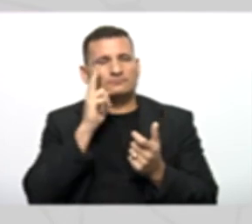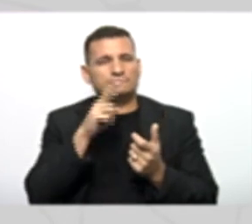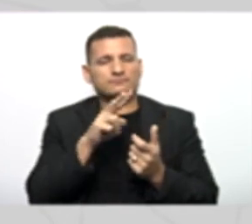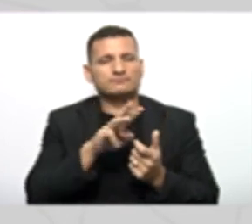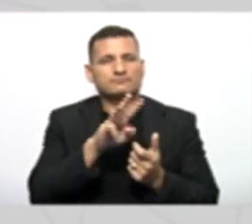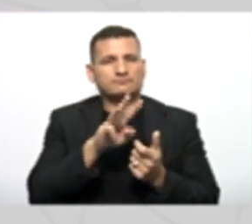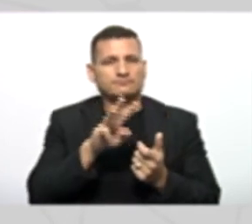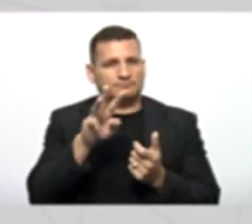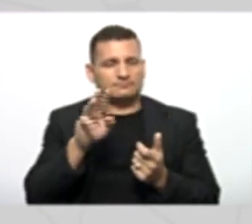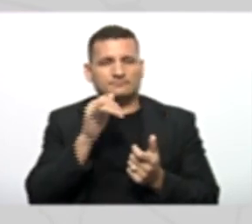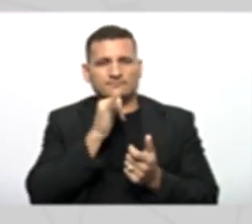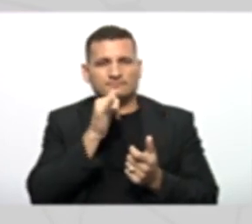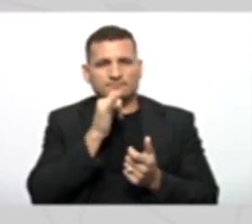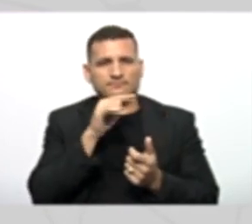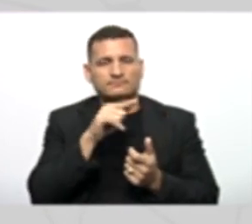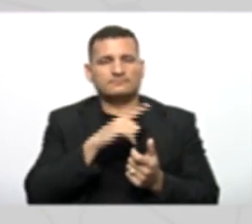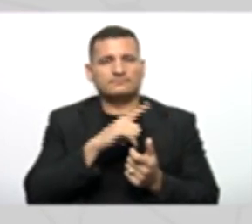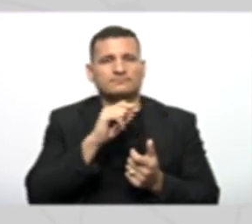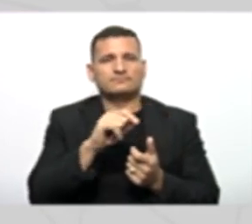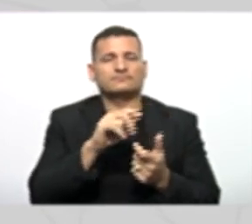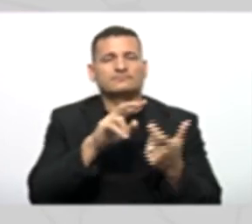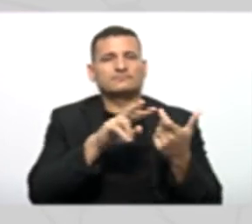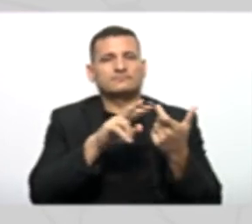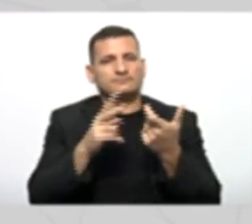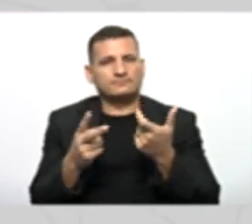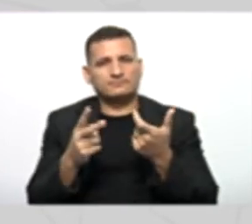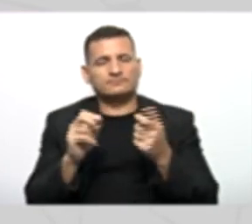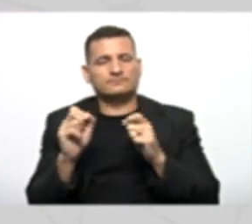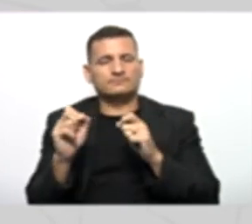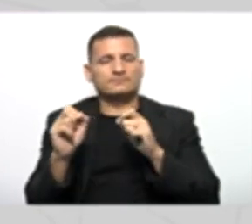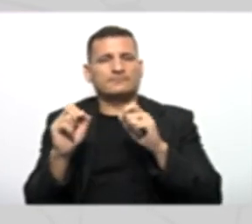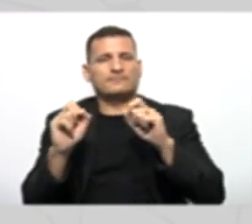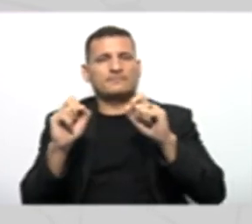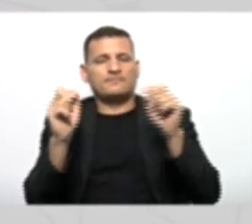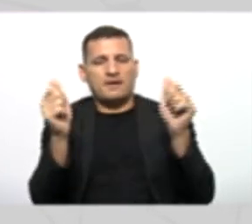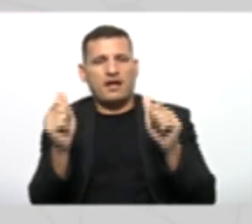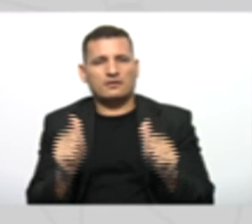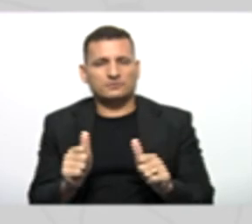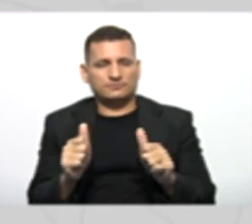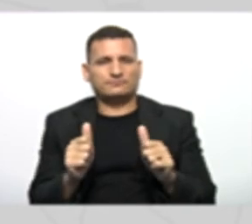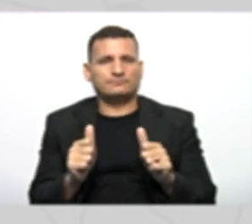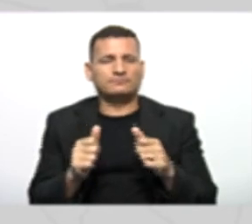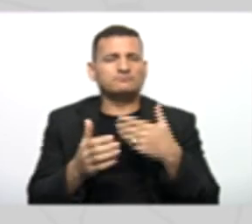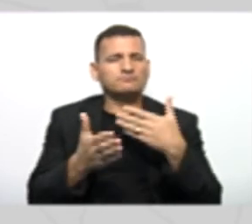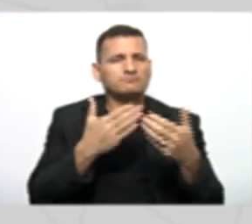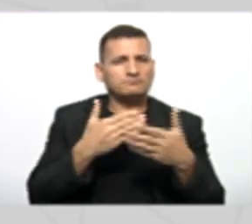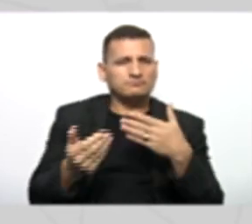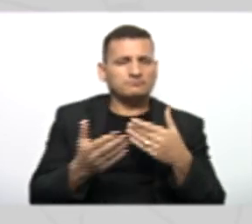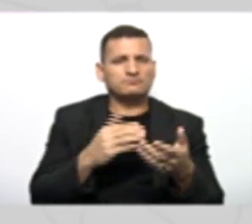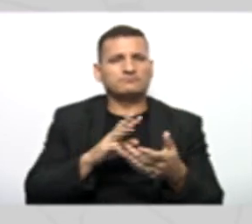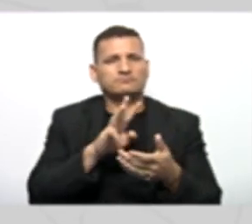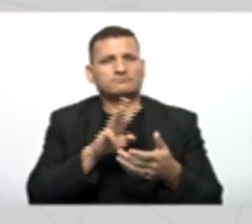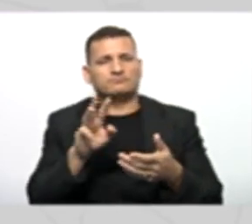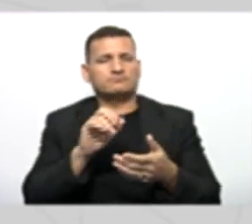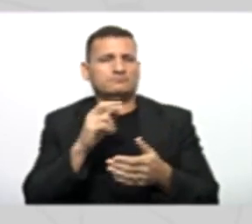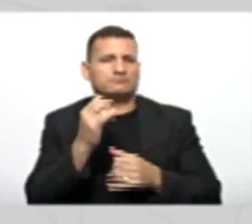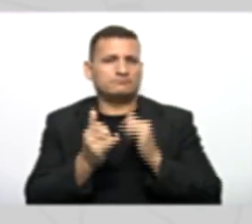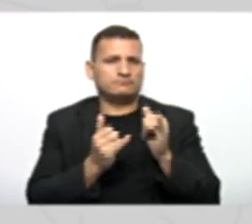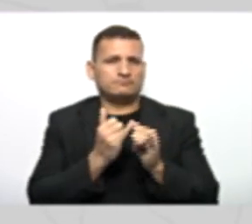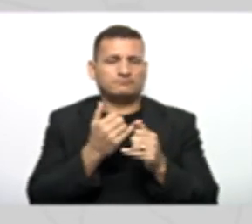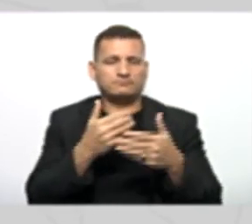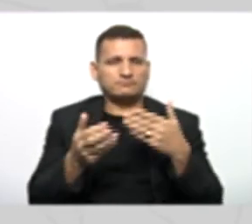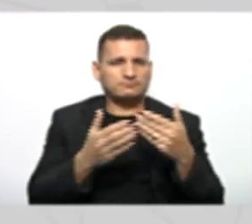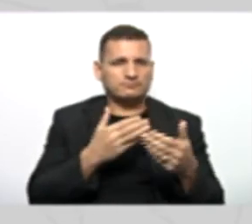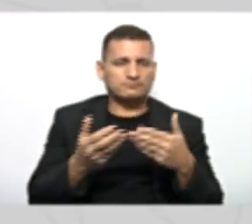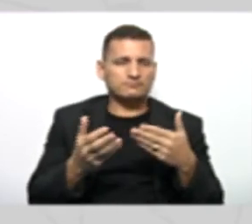tínhamos Uma espécie de herança De templates Onde independente Da página De determinado site Ou rede social Que você estivesse